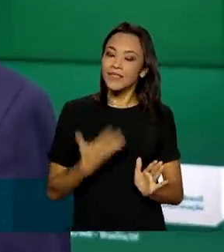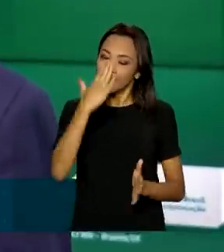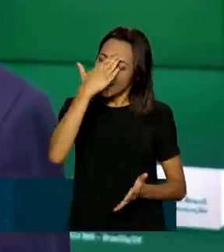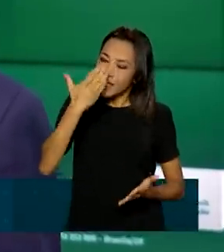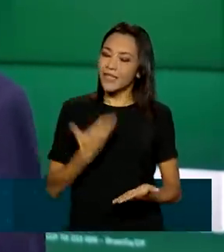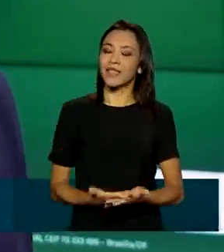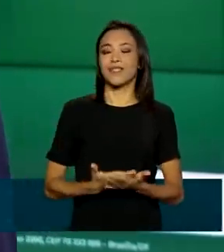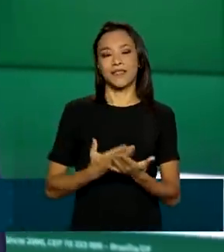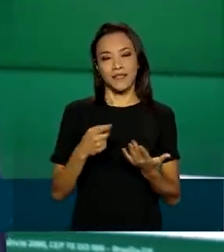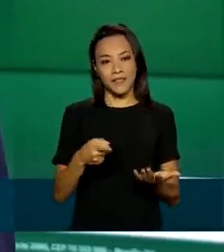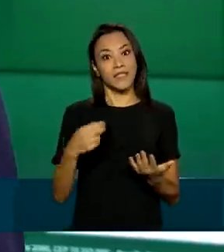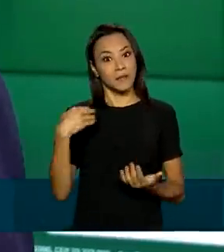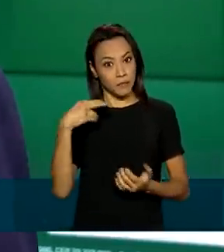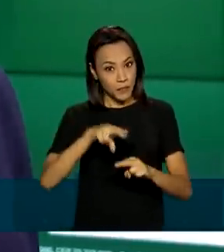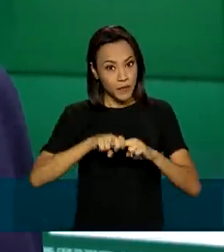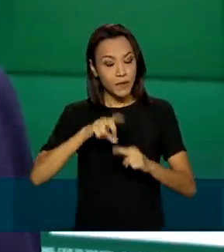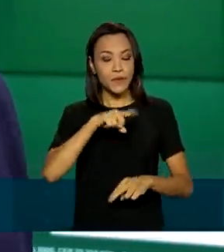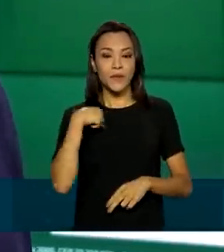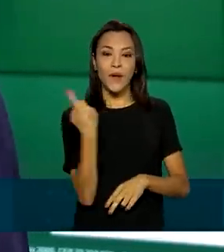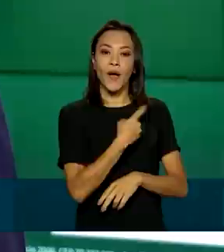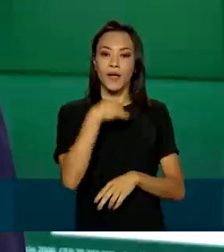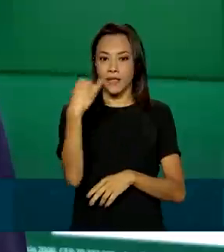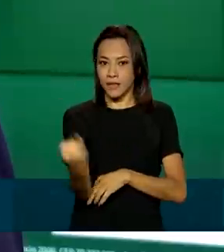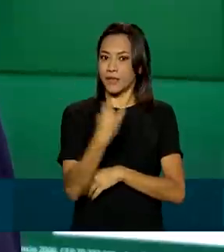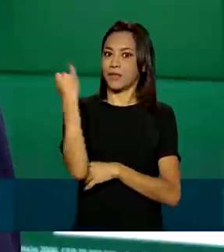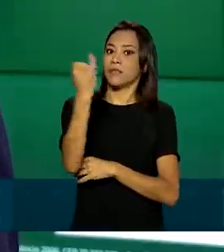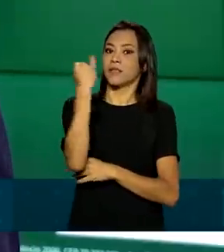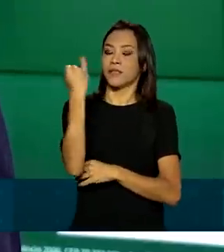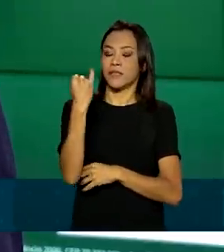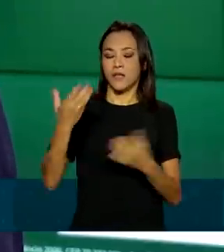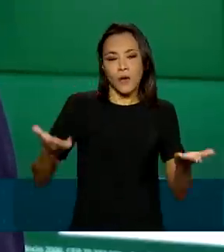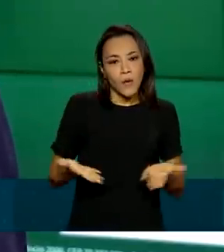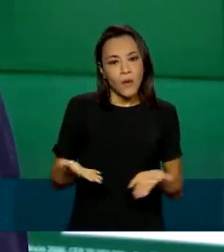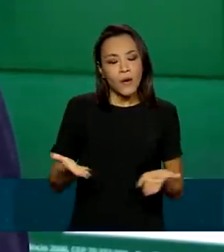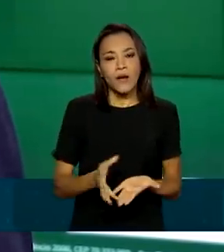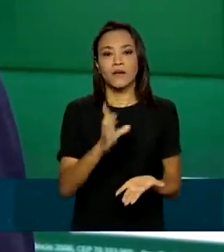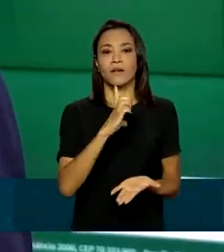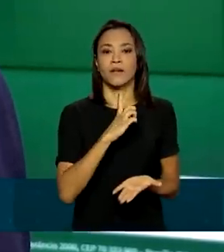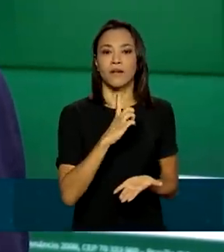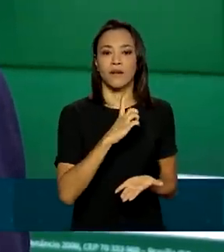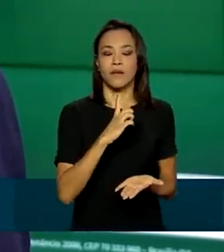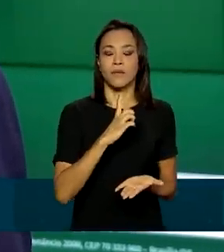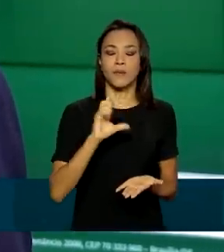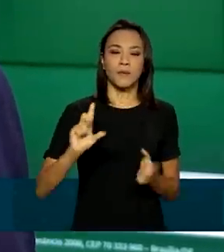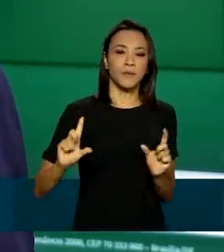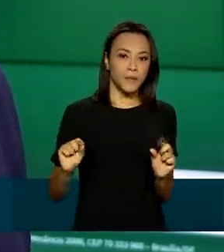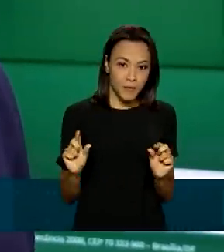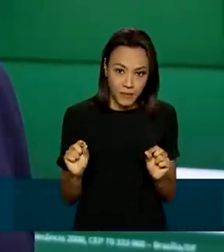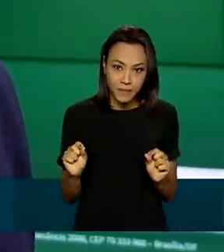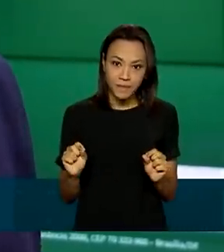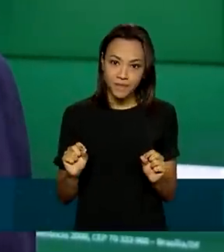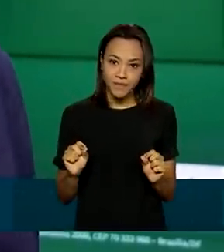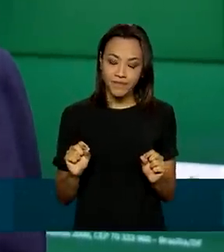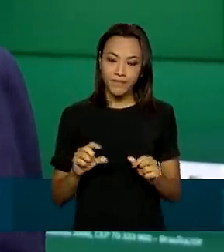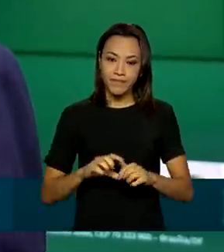credibilidade a gente se torna relevante. Então, hoje a gente tem performance similares de